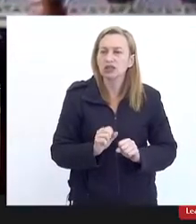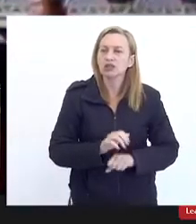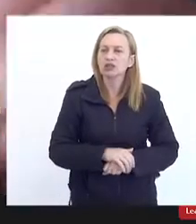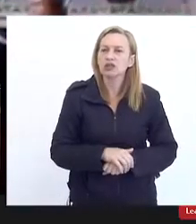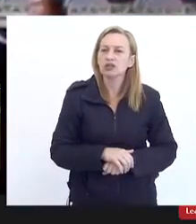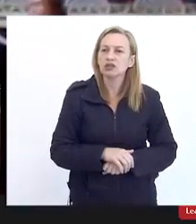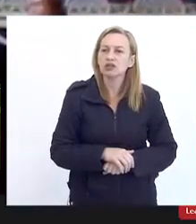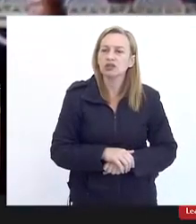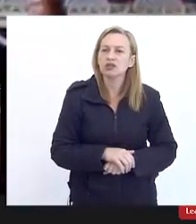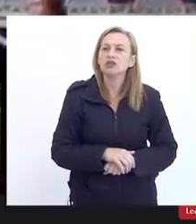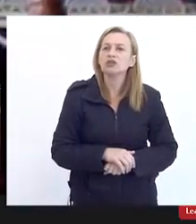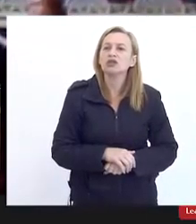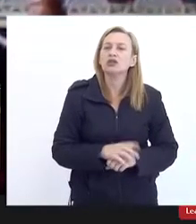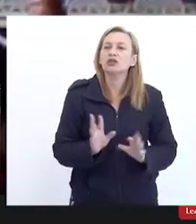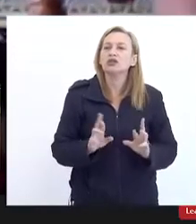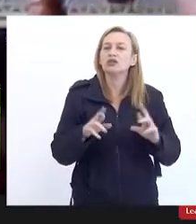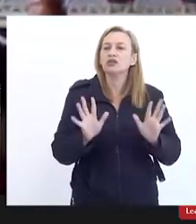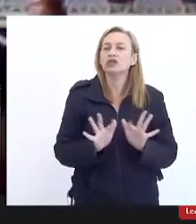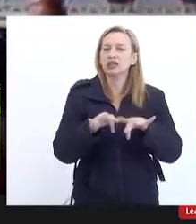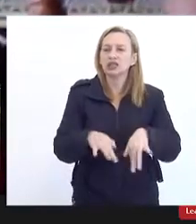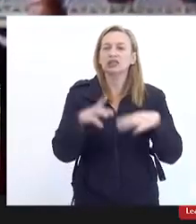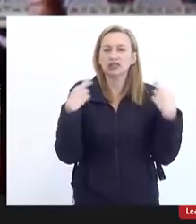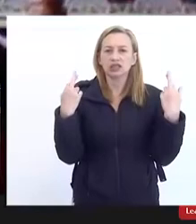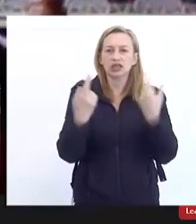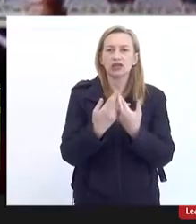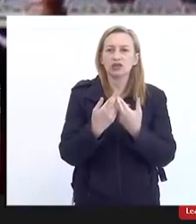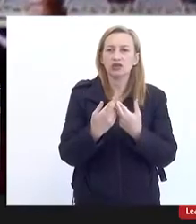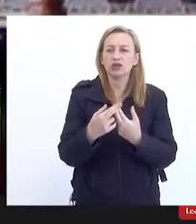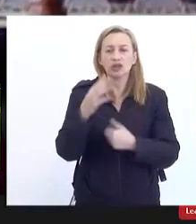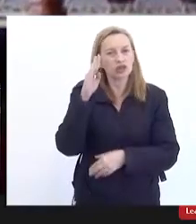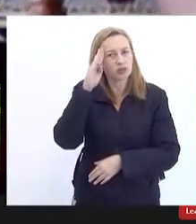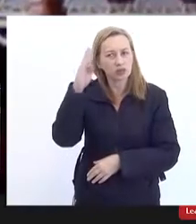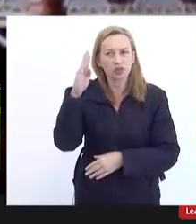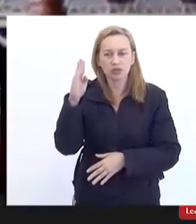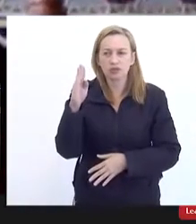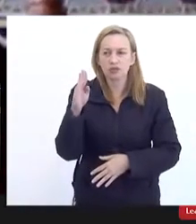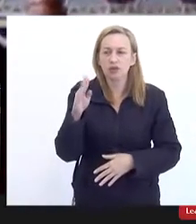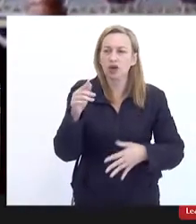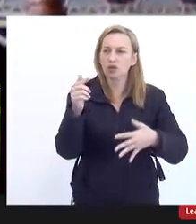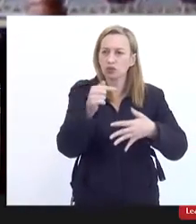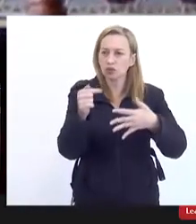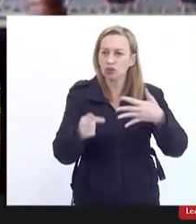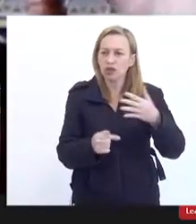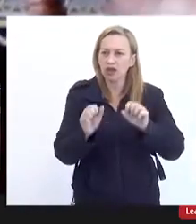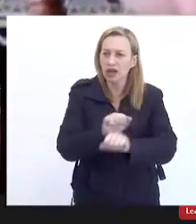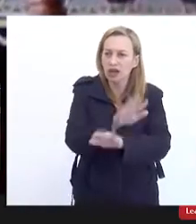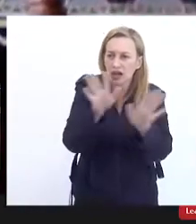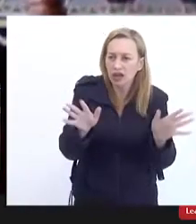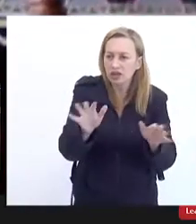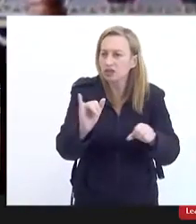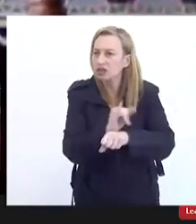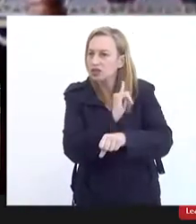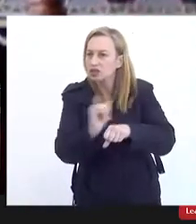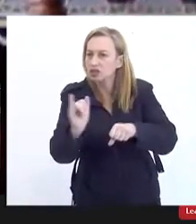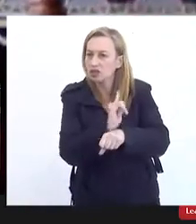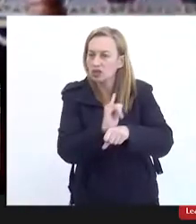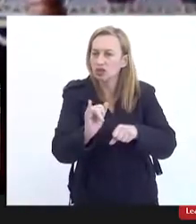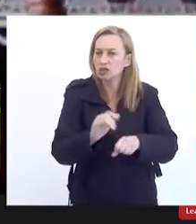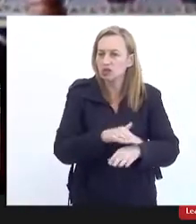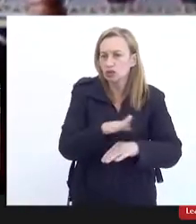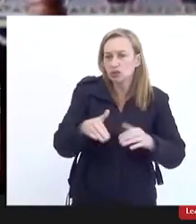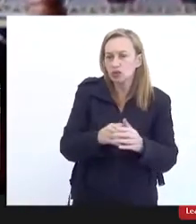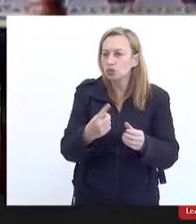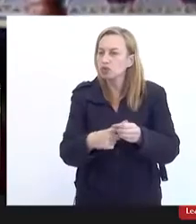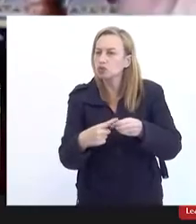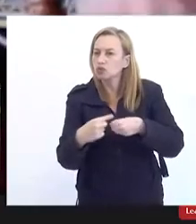fechando essa audiência entender que os principais pontos são a transparência a articulação entre os municípios